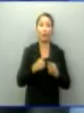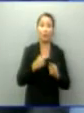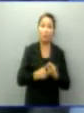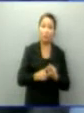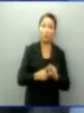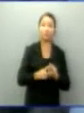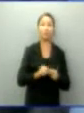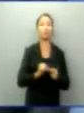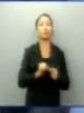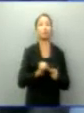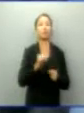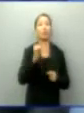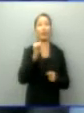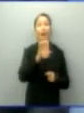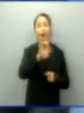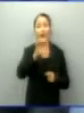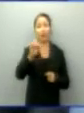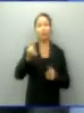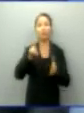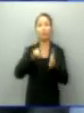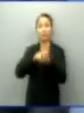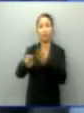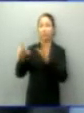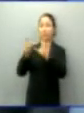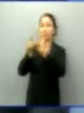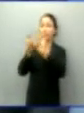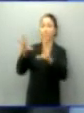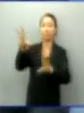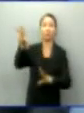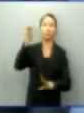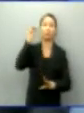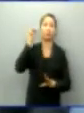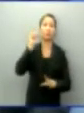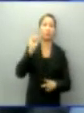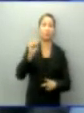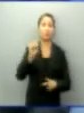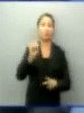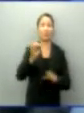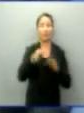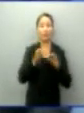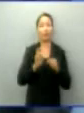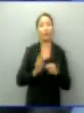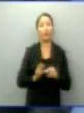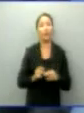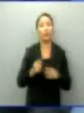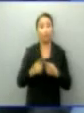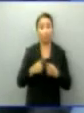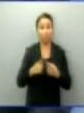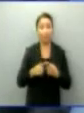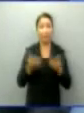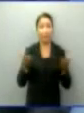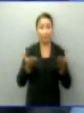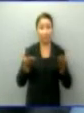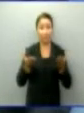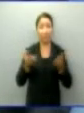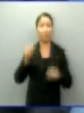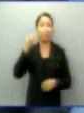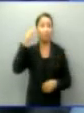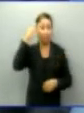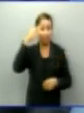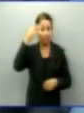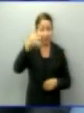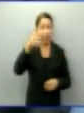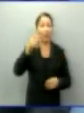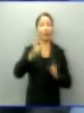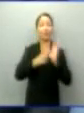perguntar para dois oponentes com livre escolha. Lembrando que este debate também está sendo transmitido ao vivo pela rádio